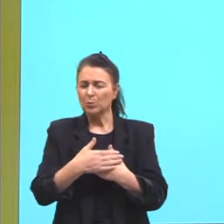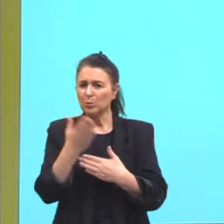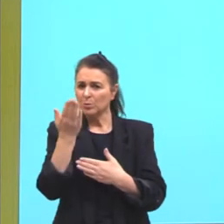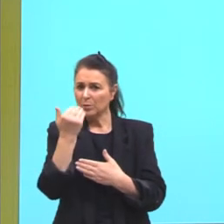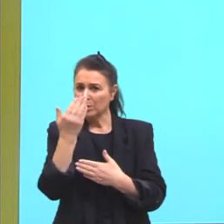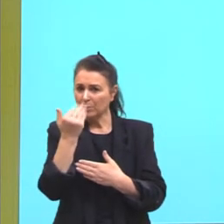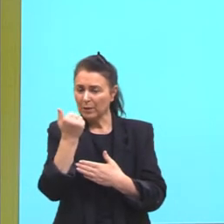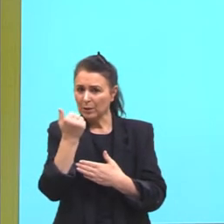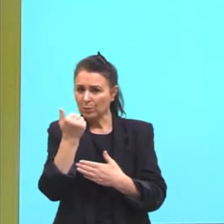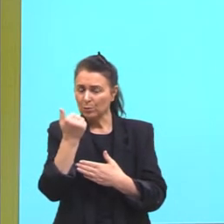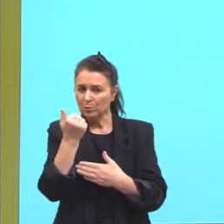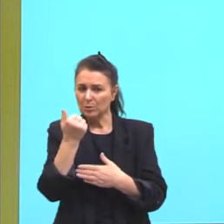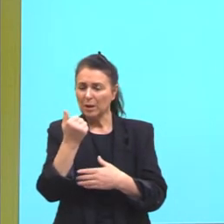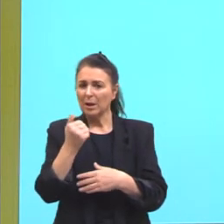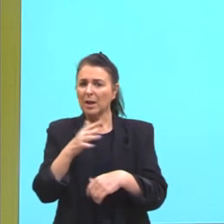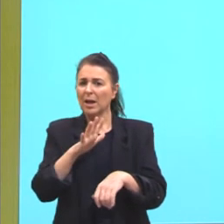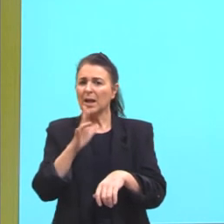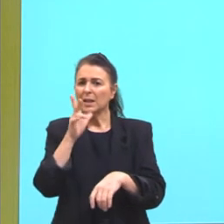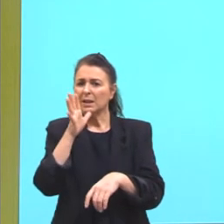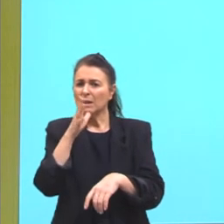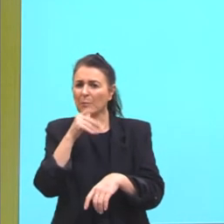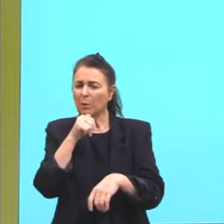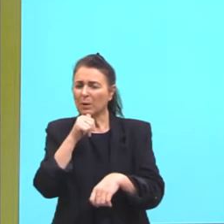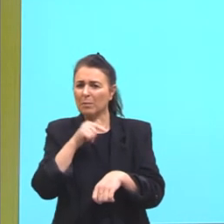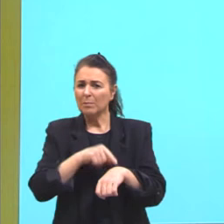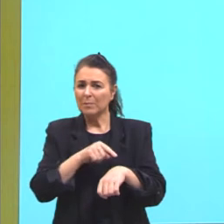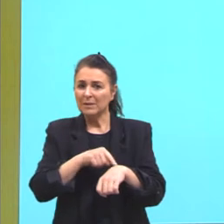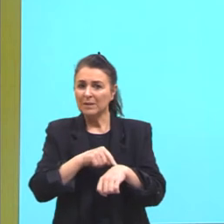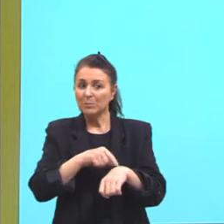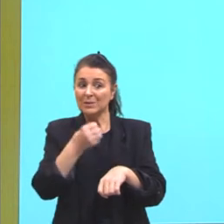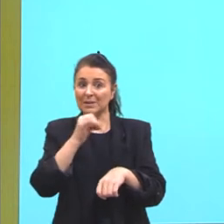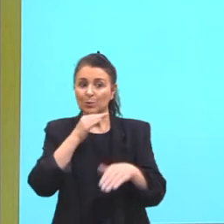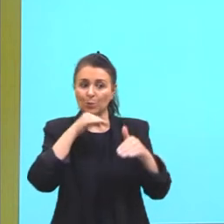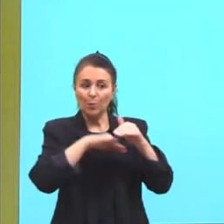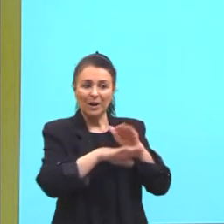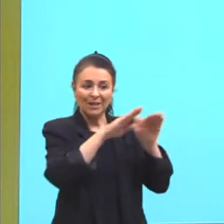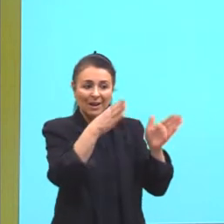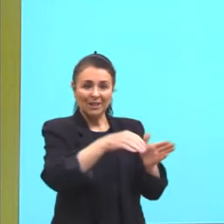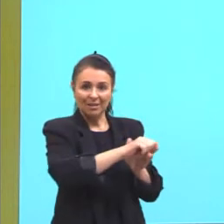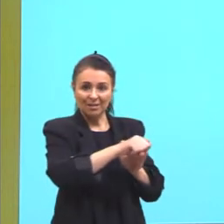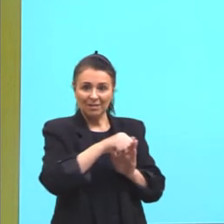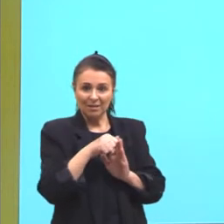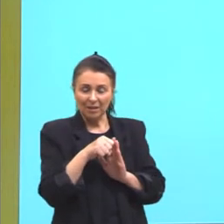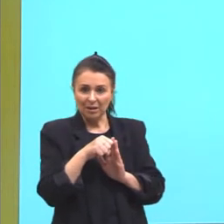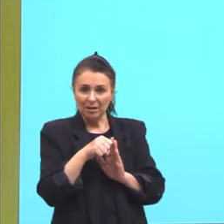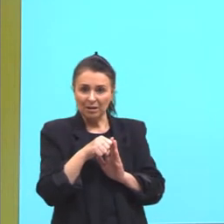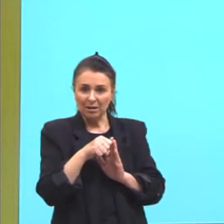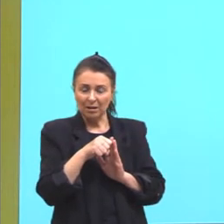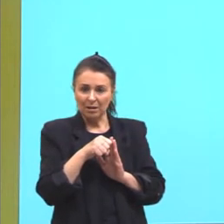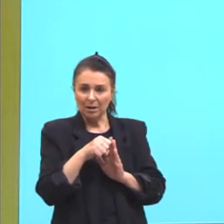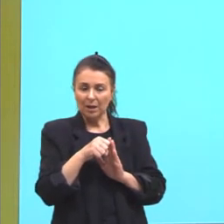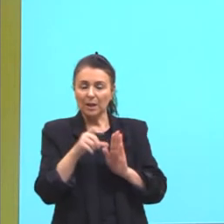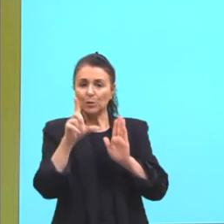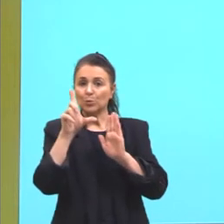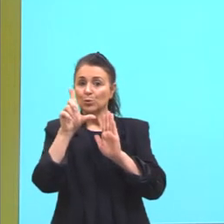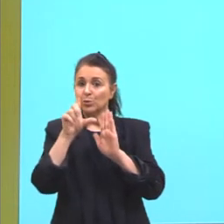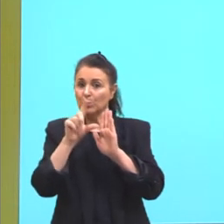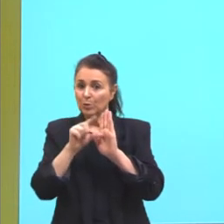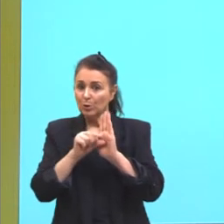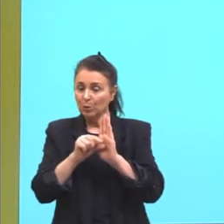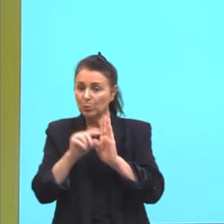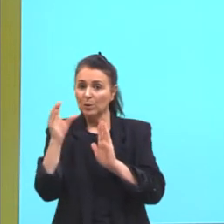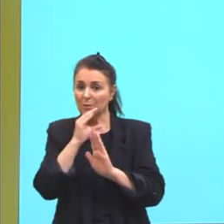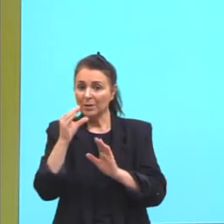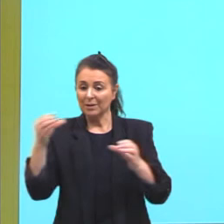conserva por muito mais tempo quando submetidos à refrigeração. Esse procedimento diminui a rapidez das reações, que